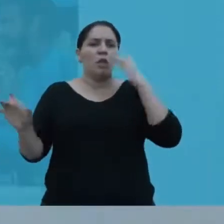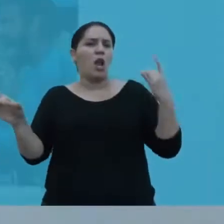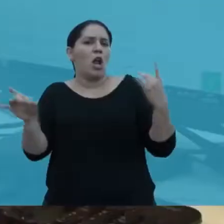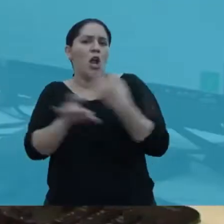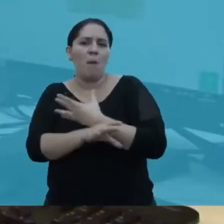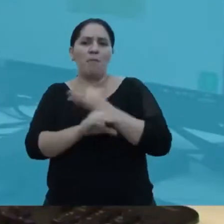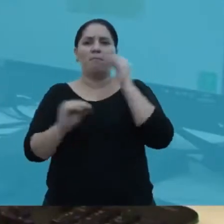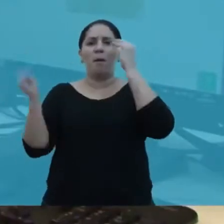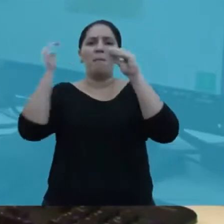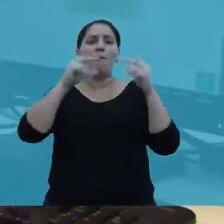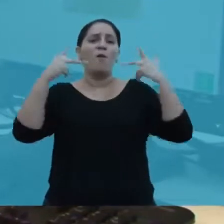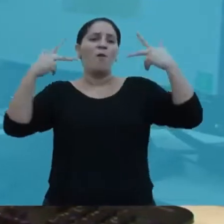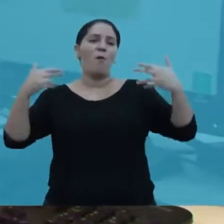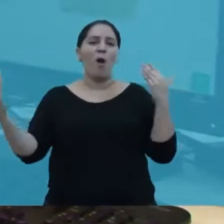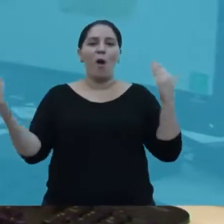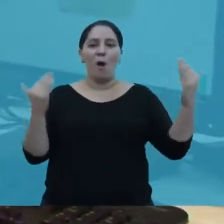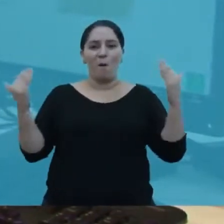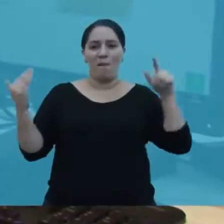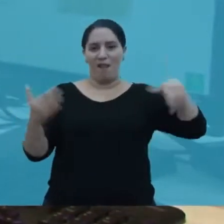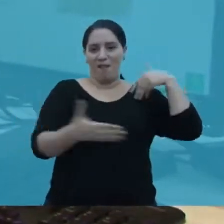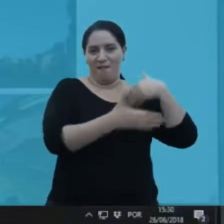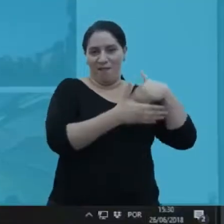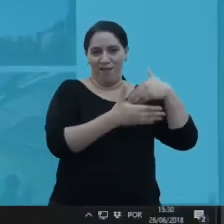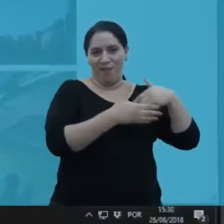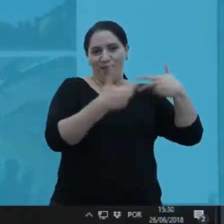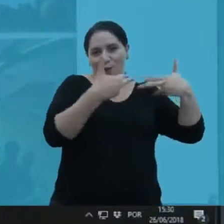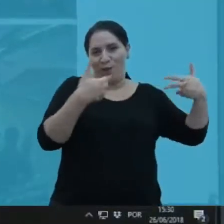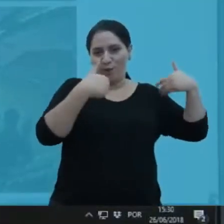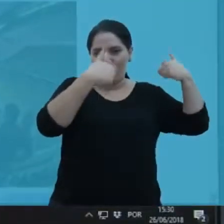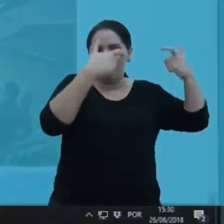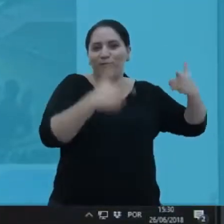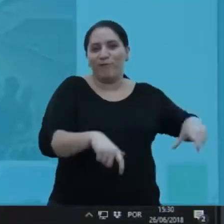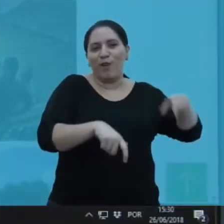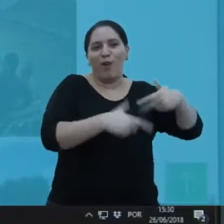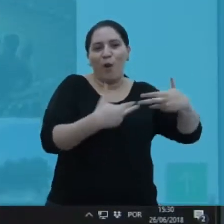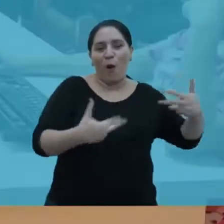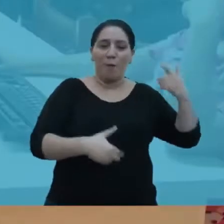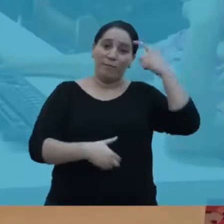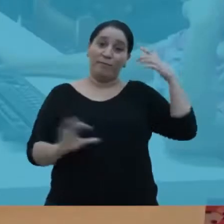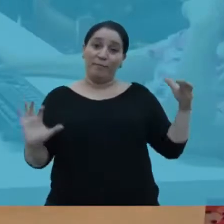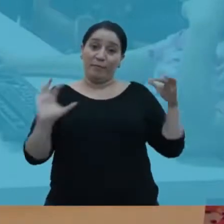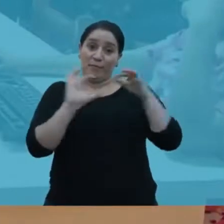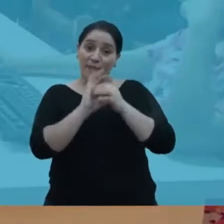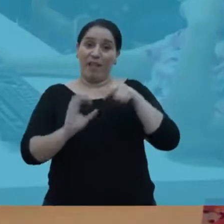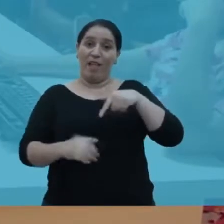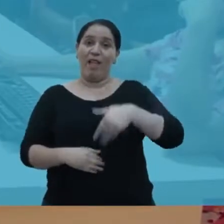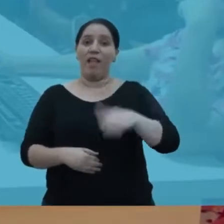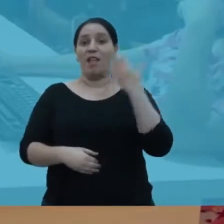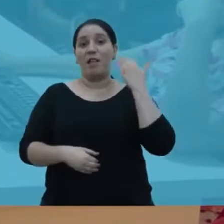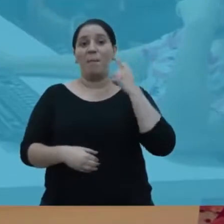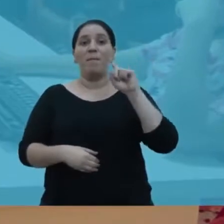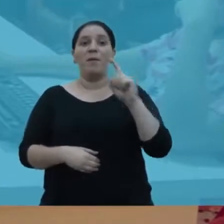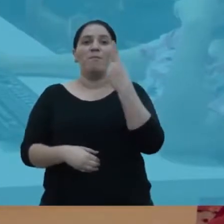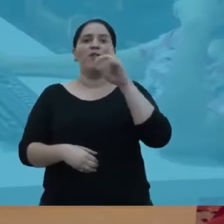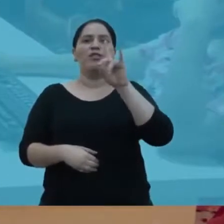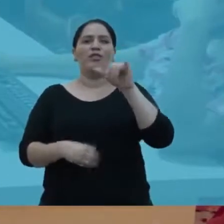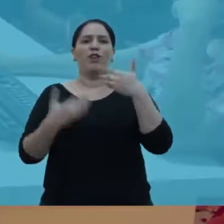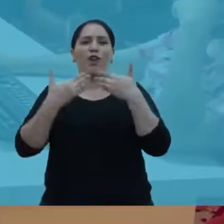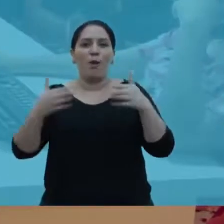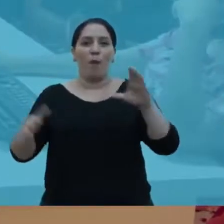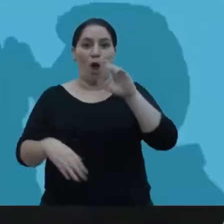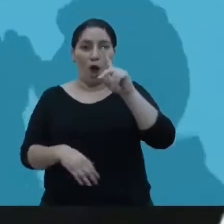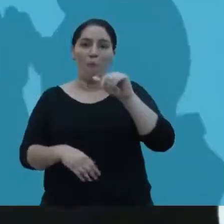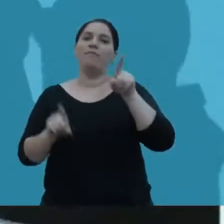arejado como só uma boa partida de futebol, o site Crônica em Campo entrou no ar no primeiro dia do Mundial de